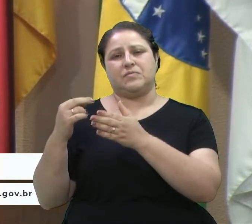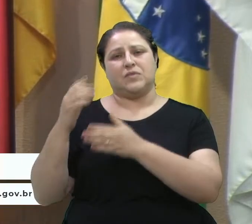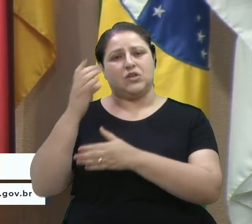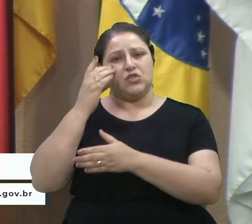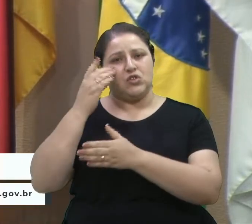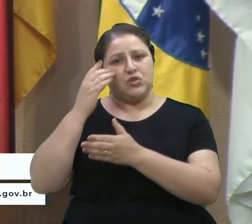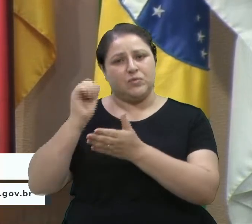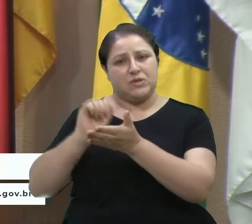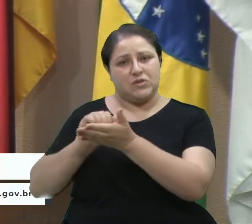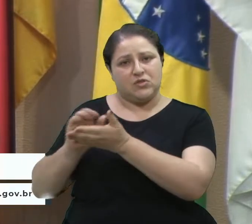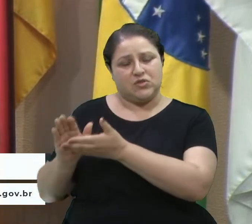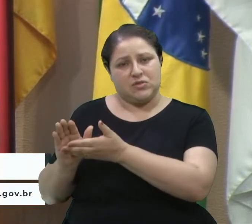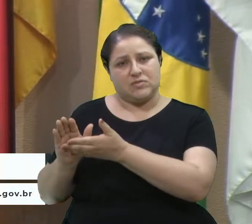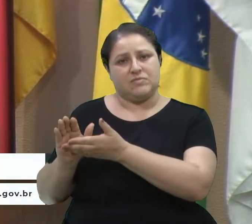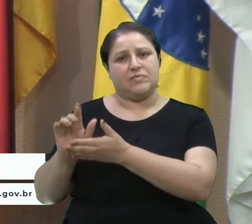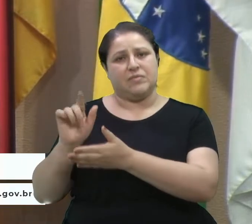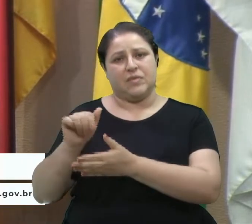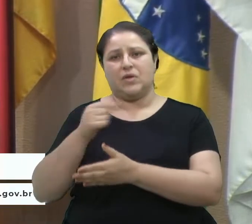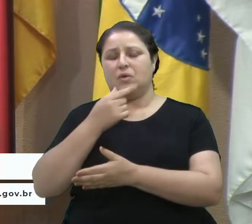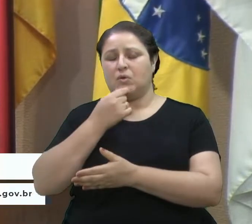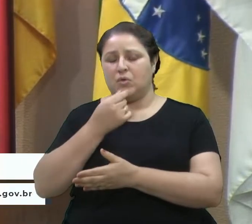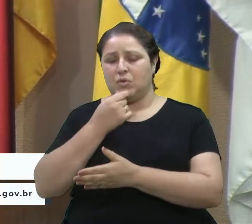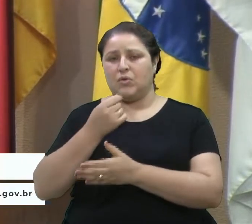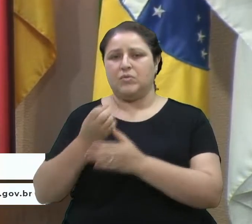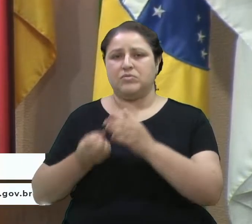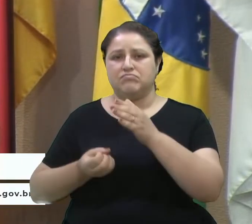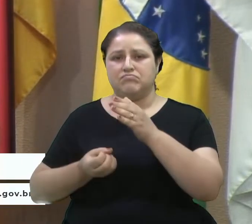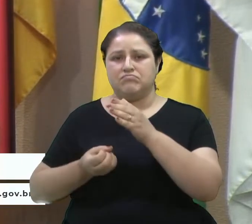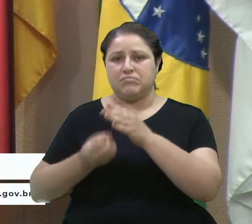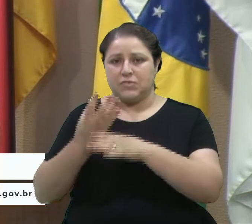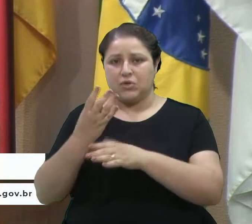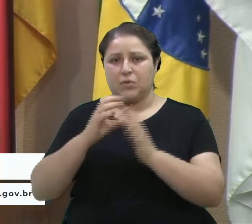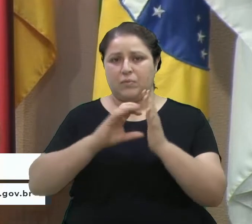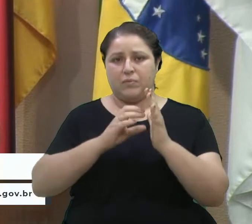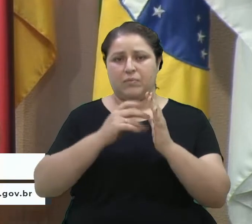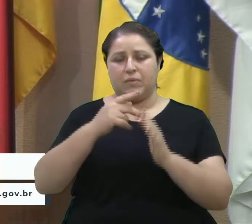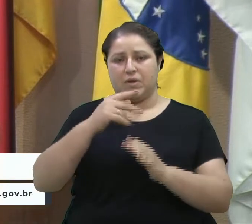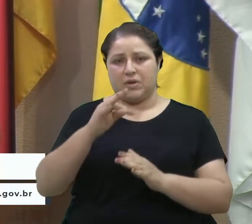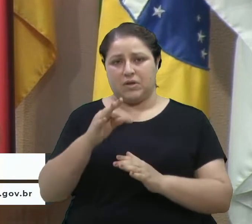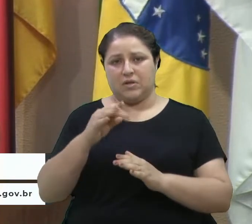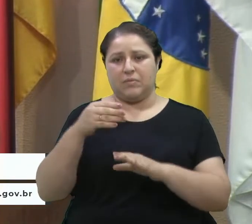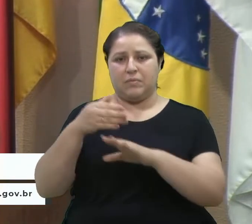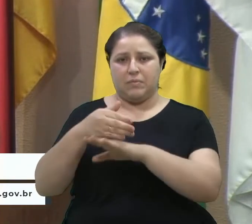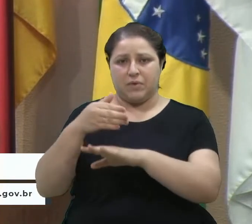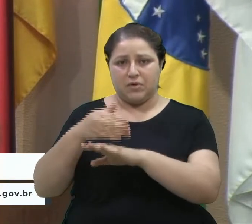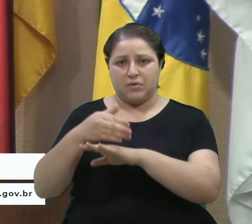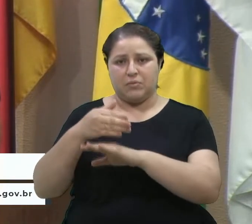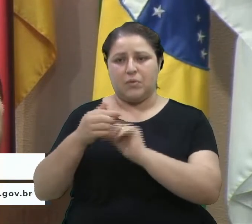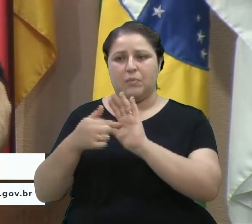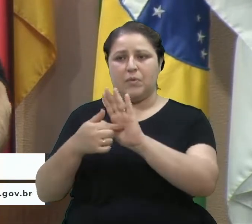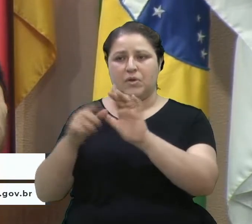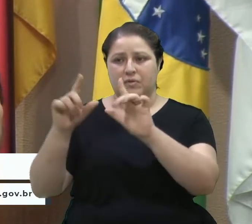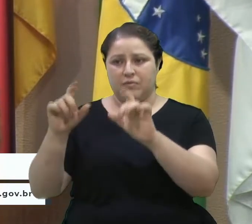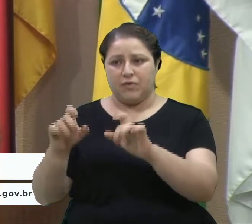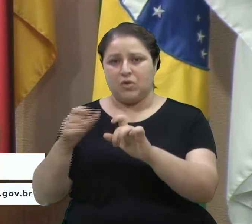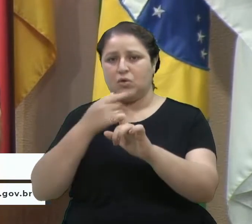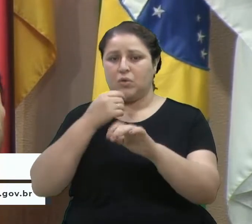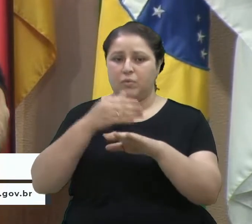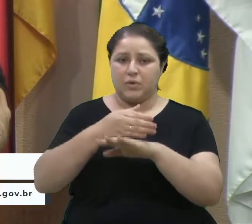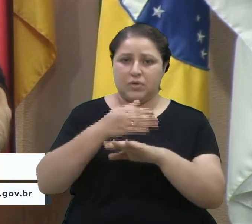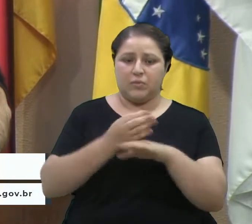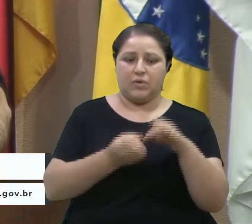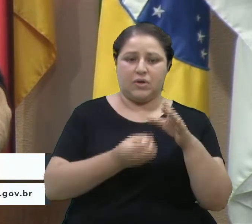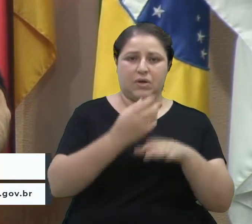Então, ele foi um dos fundadores, aparece lá no Google, na fotinho. Foi um dos caras envolvidos na criação do PT. Então, quem quiser